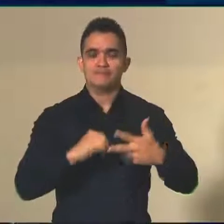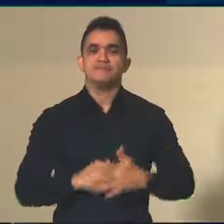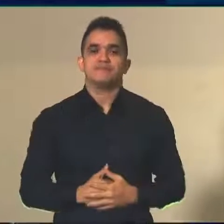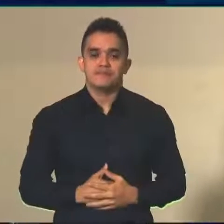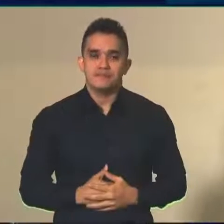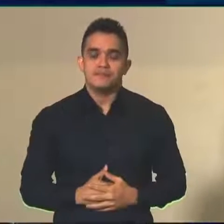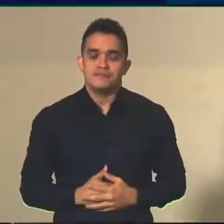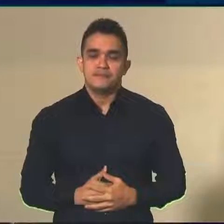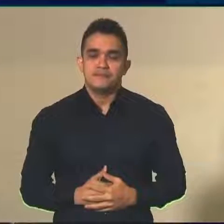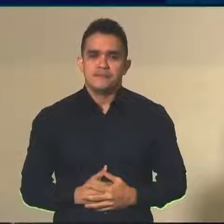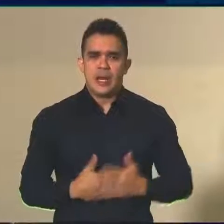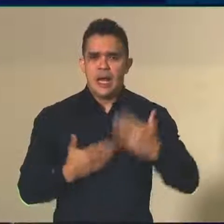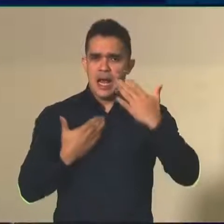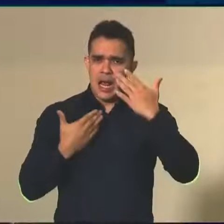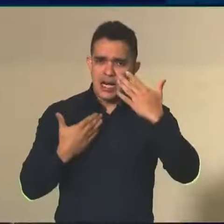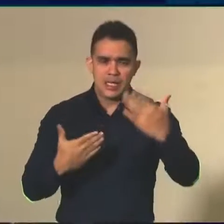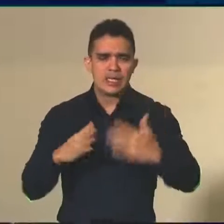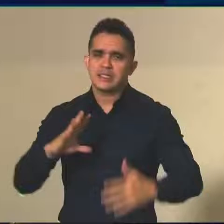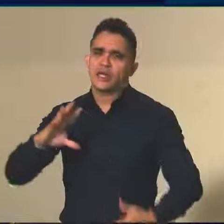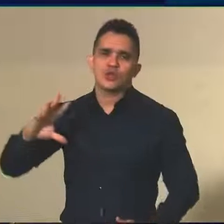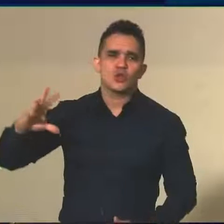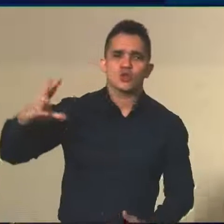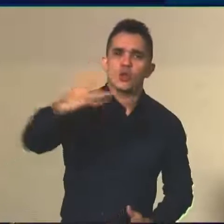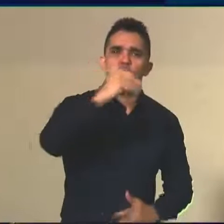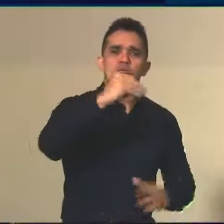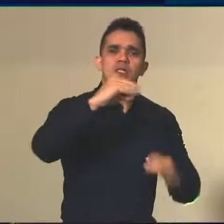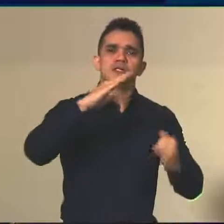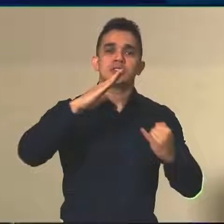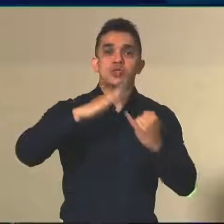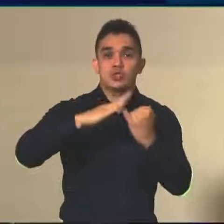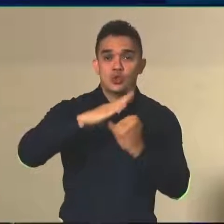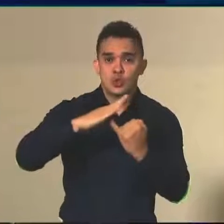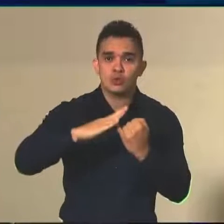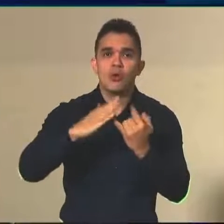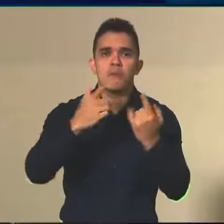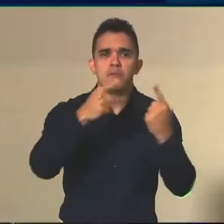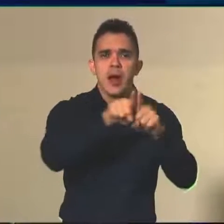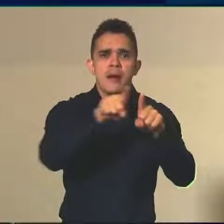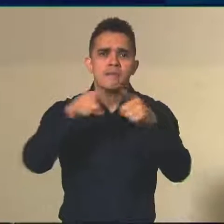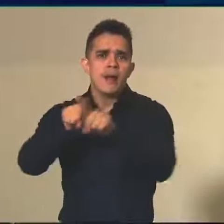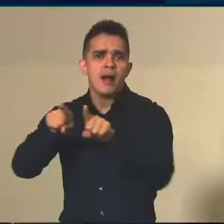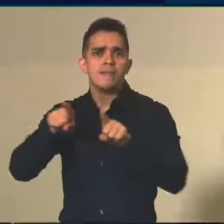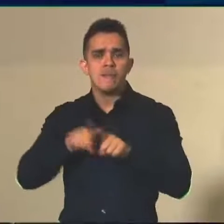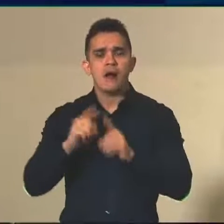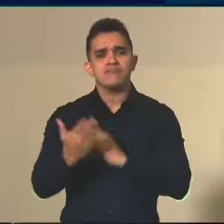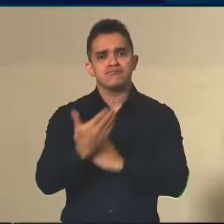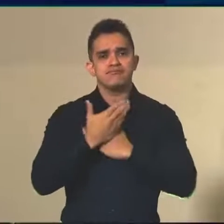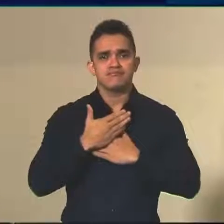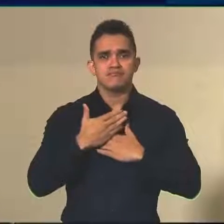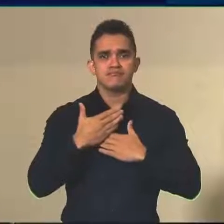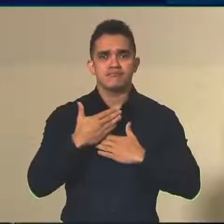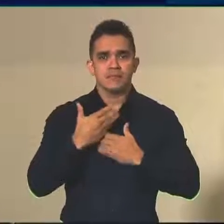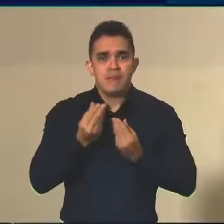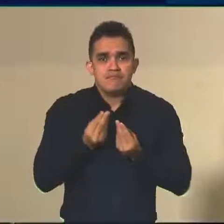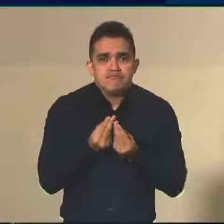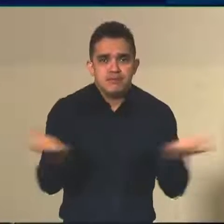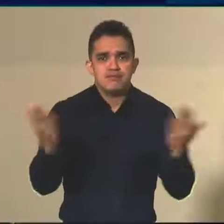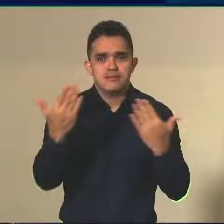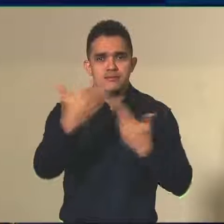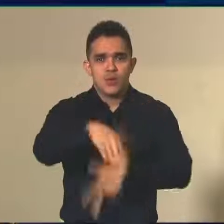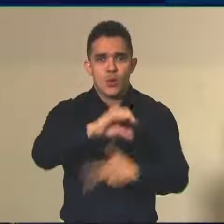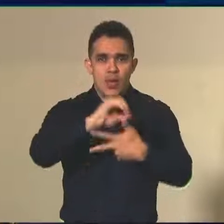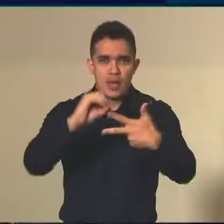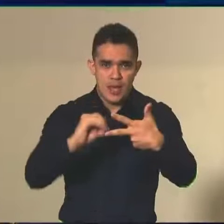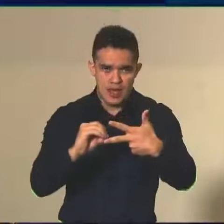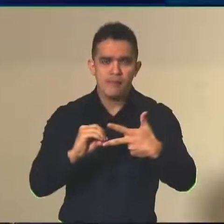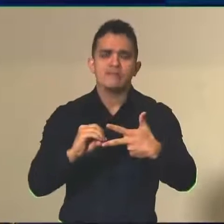agradecer também todas as instituições parceiras que participam da execução deste exame, que é absolutamente complexo